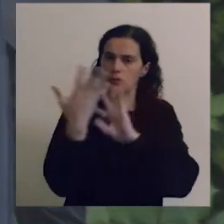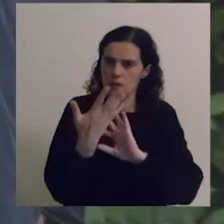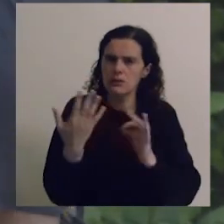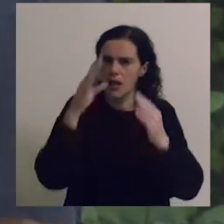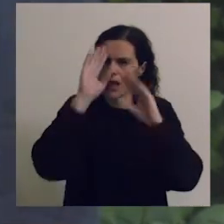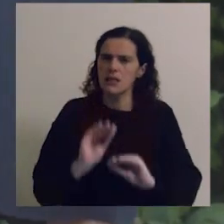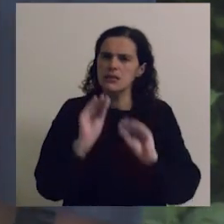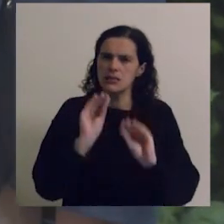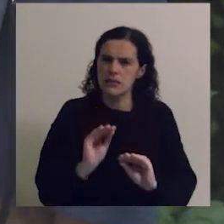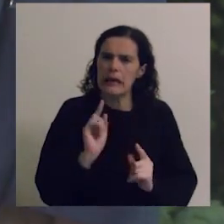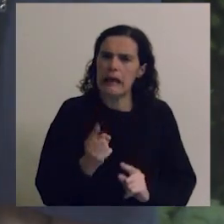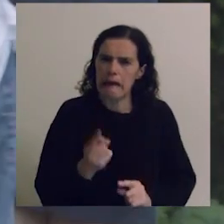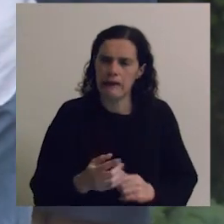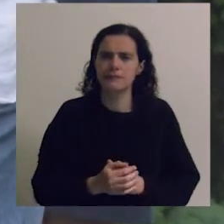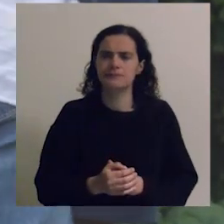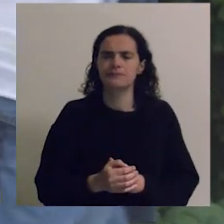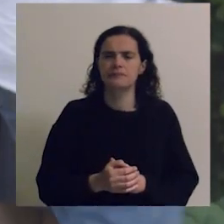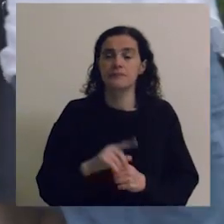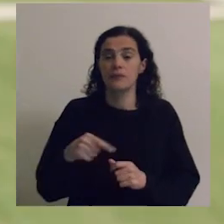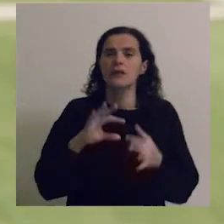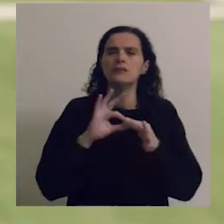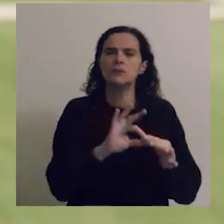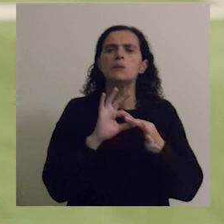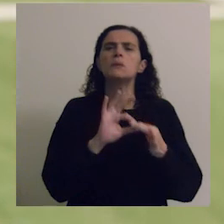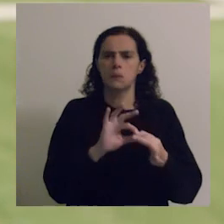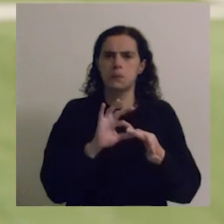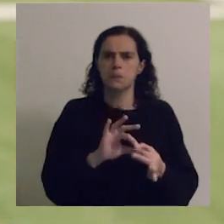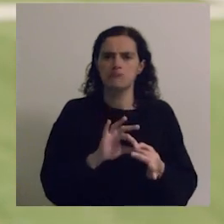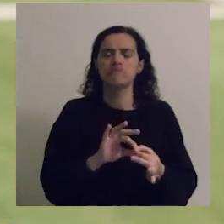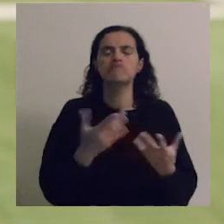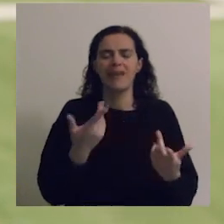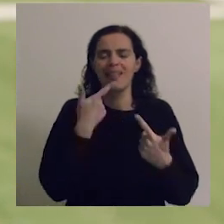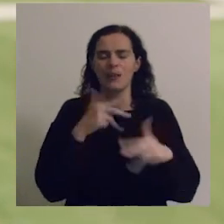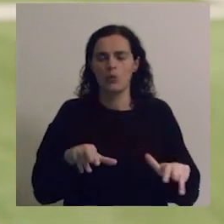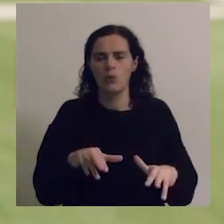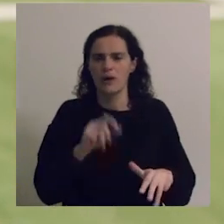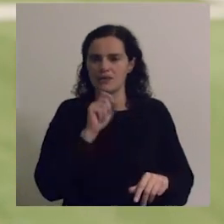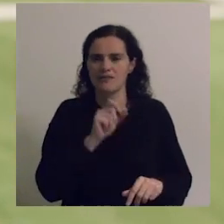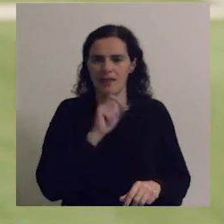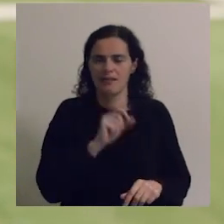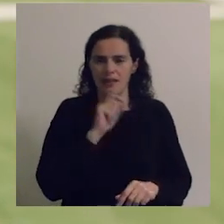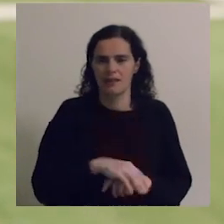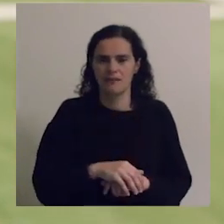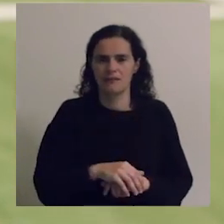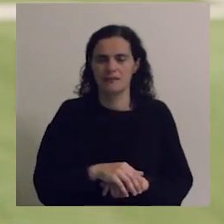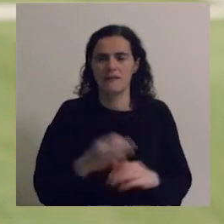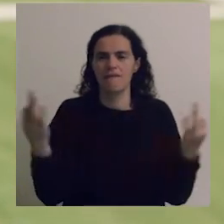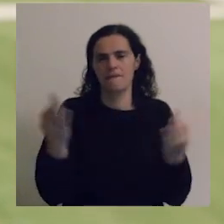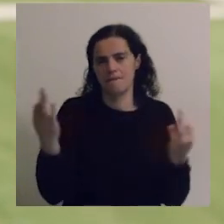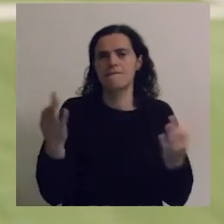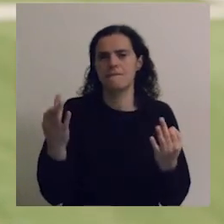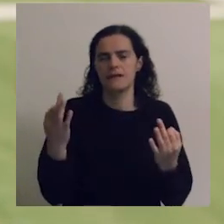a natureza ensina exatamente que a cooperação foi a linguagem que permitiu